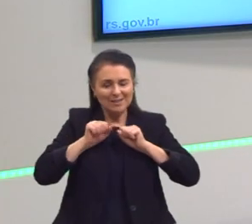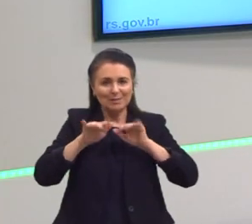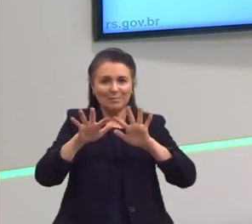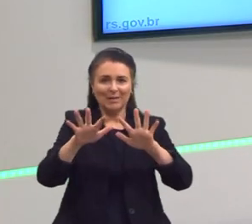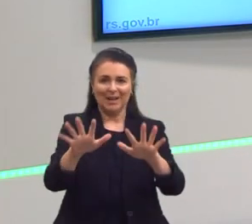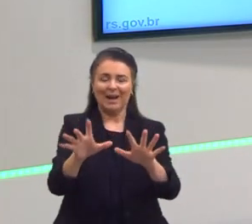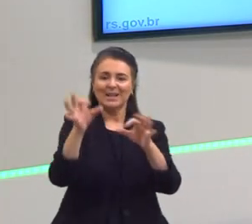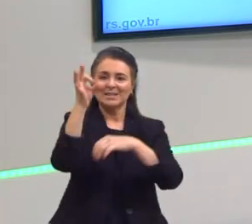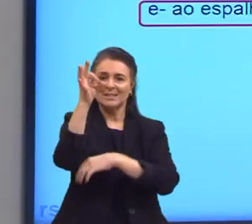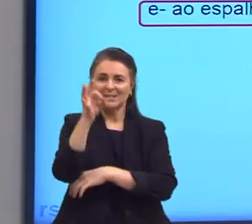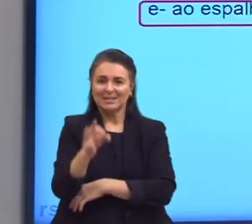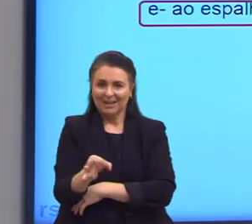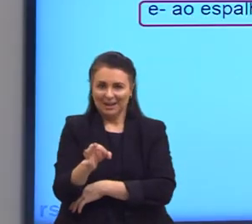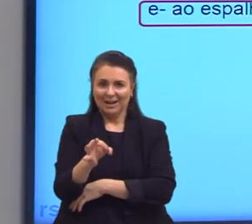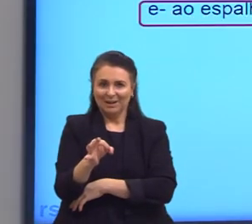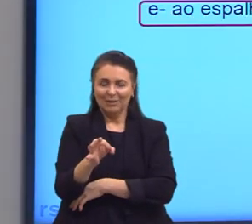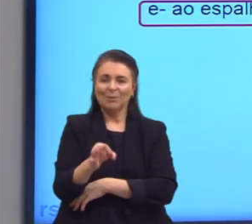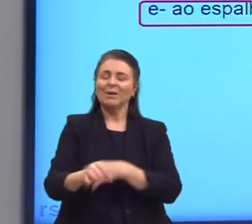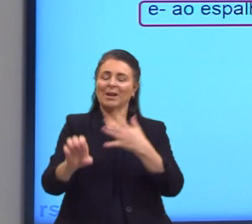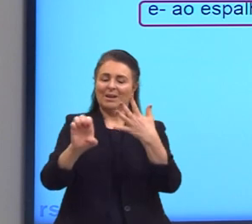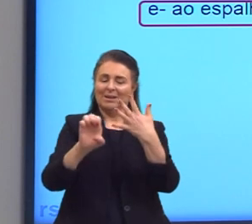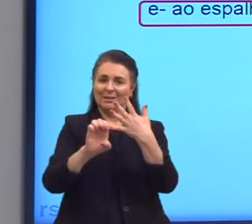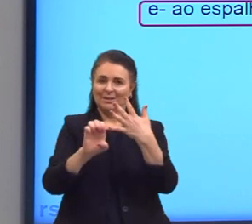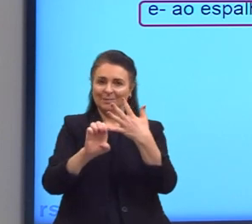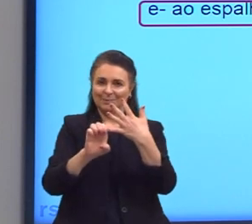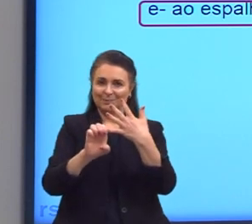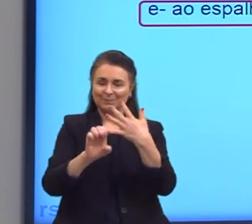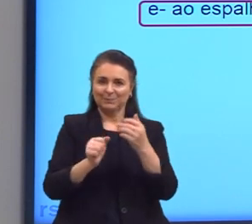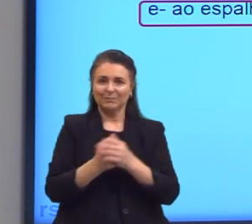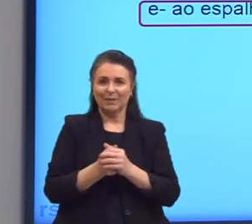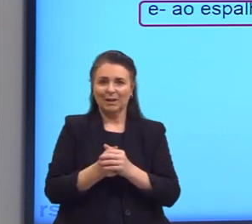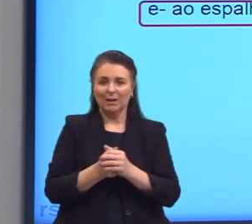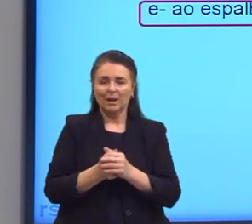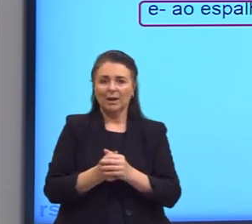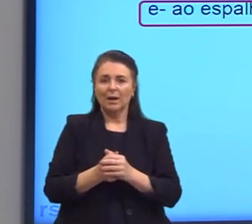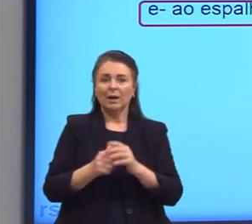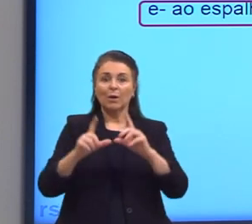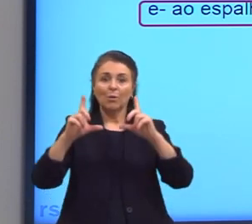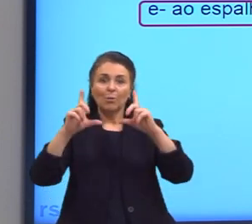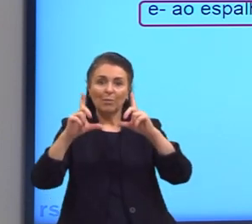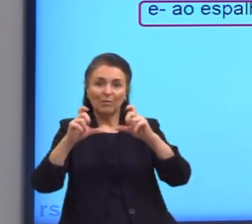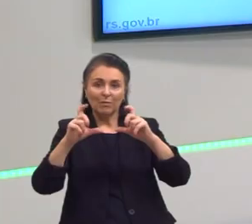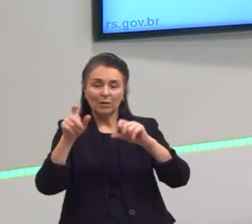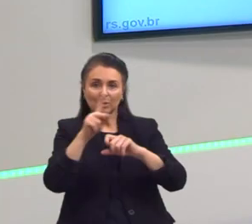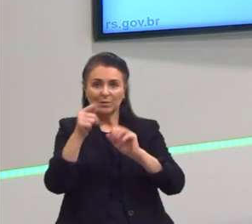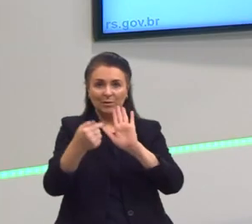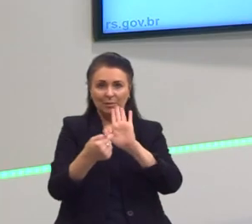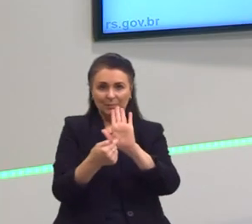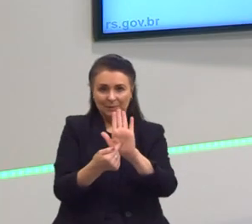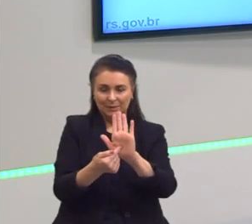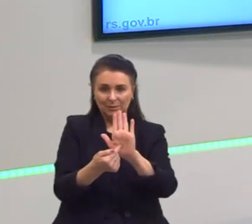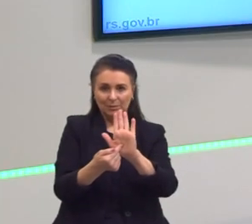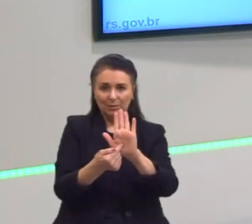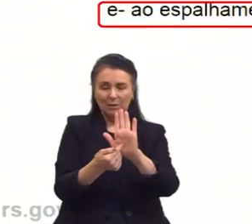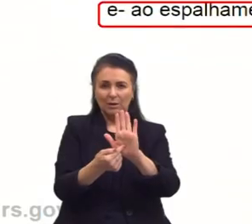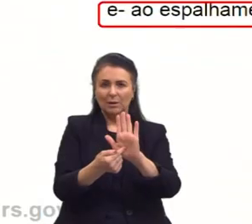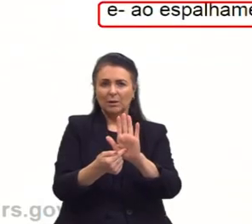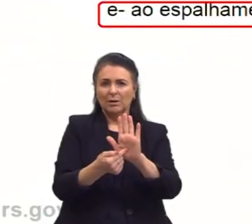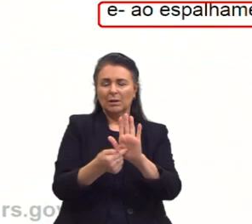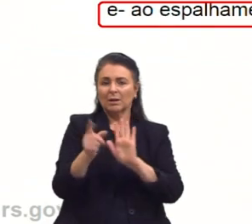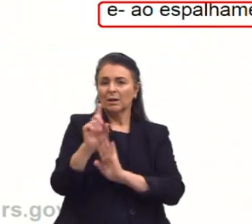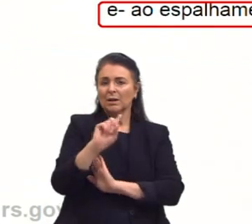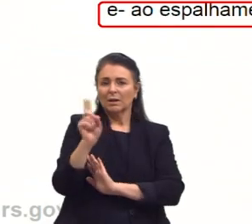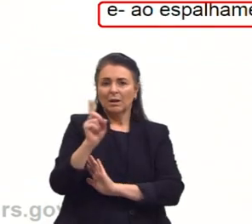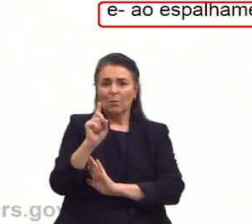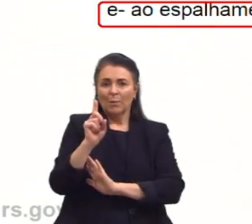alternativa é o espalhamento do feixe de luz. Aqui eu trouxe uma foto que não é do exemplo, da